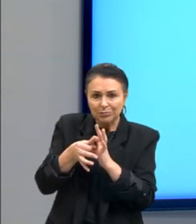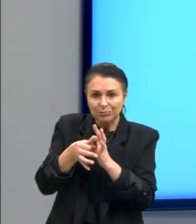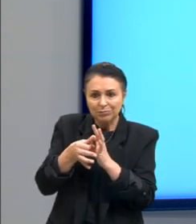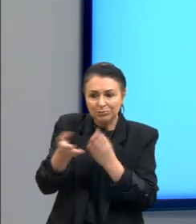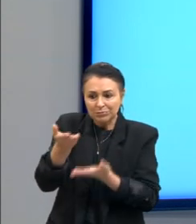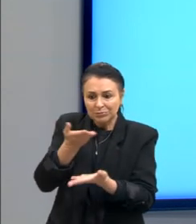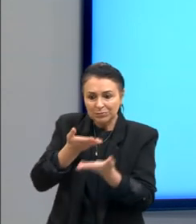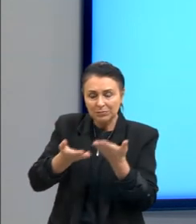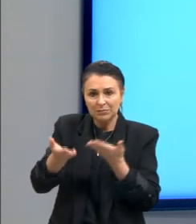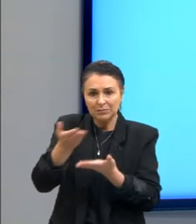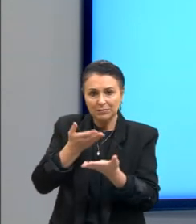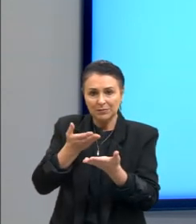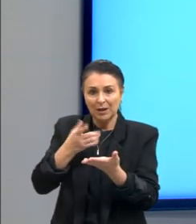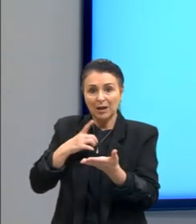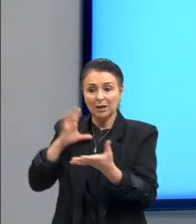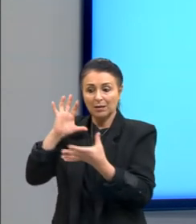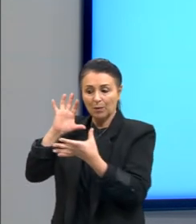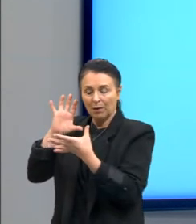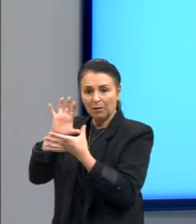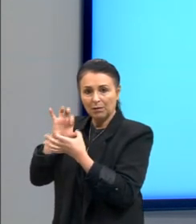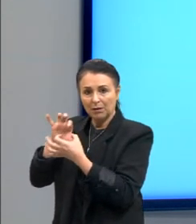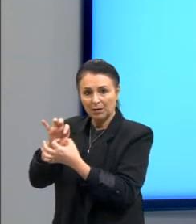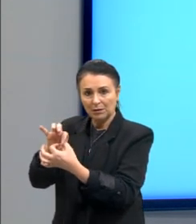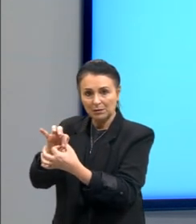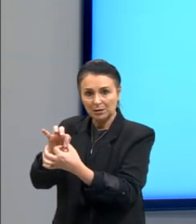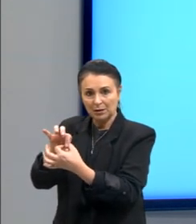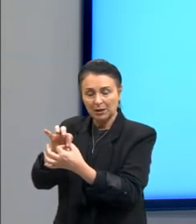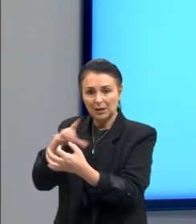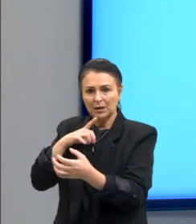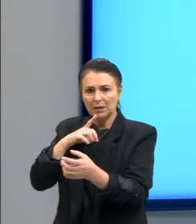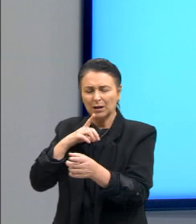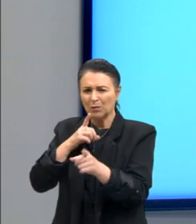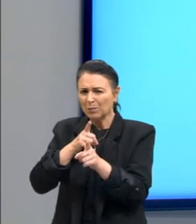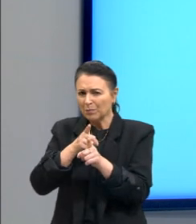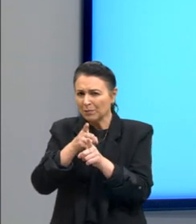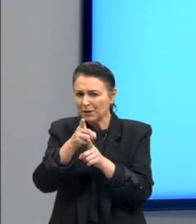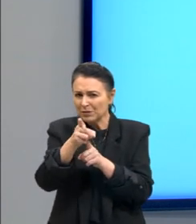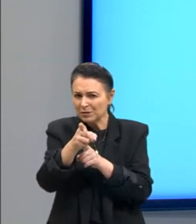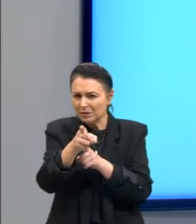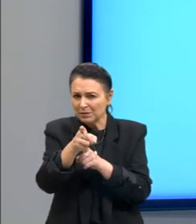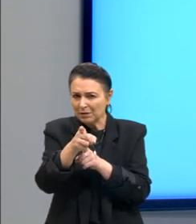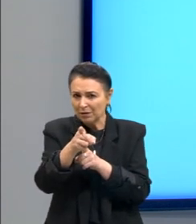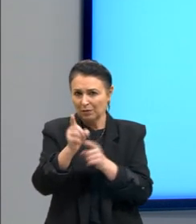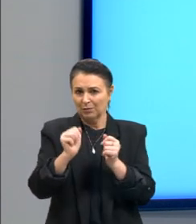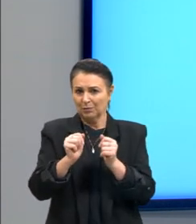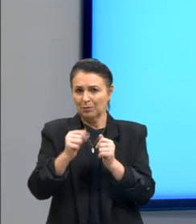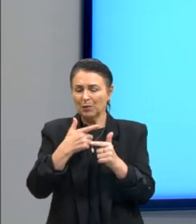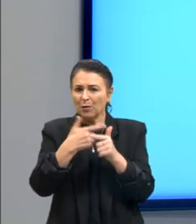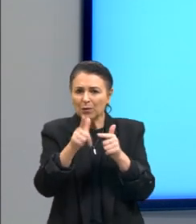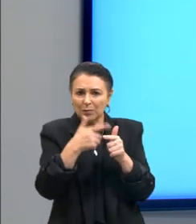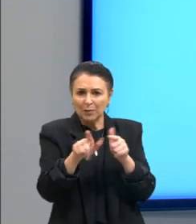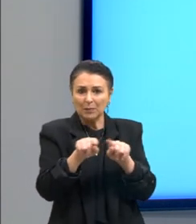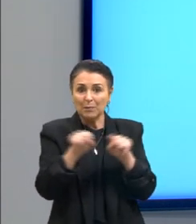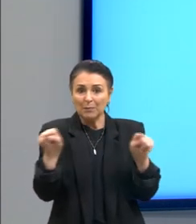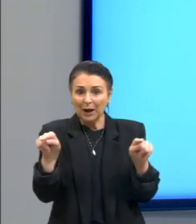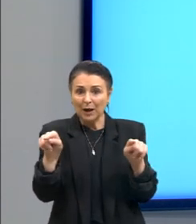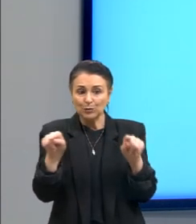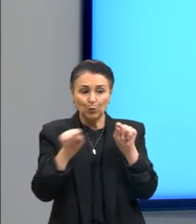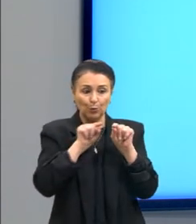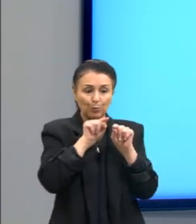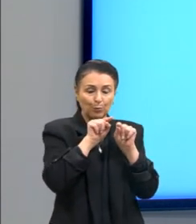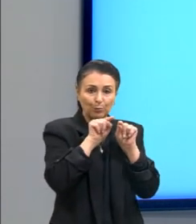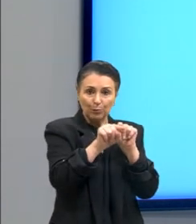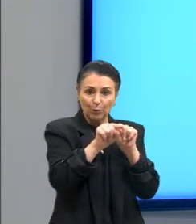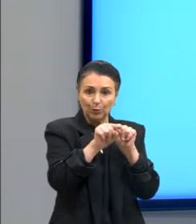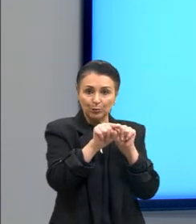coerentes aqui eles estão direcionando para a mesma questão para a mesma problemática mas eles são separados por pontos então